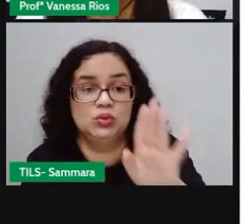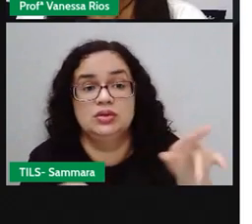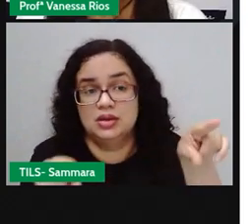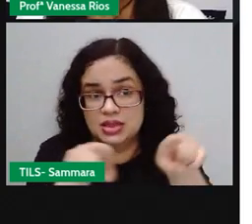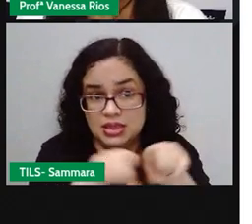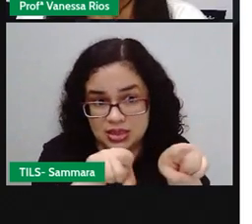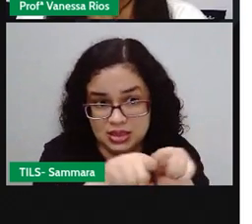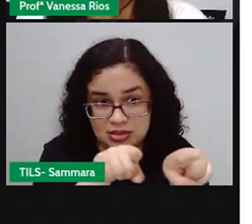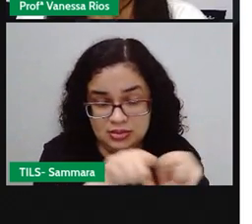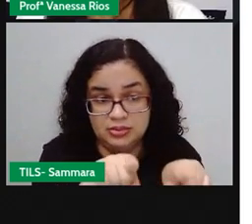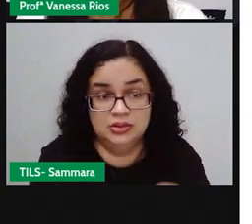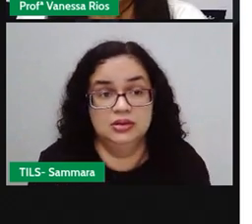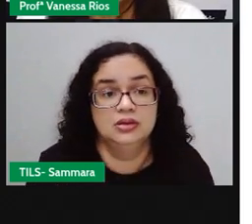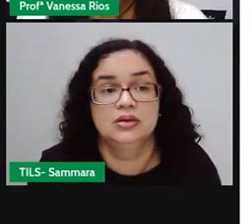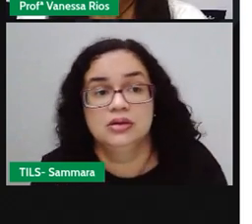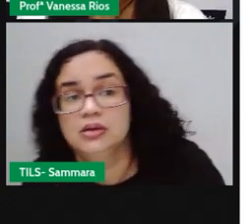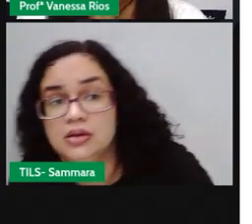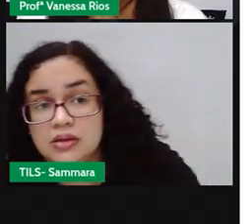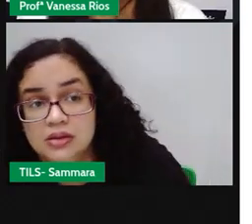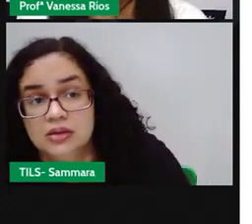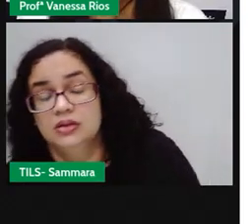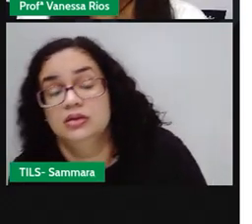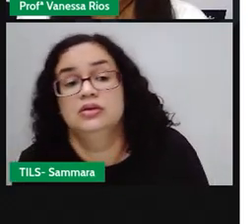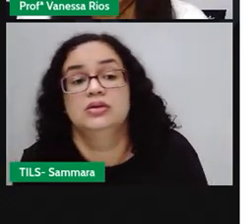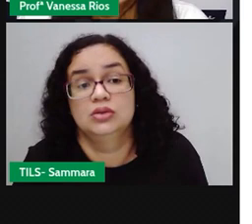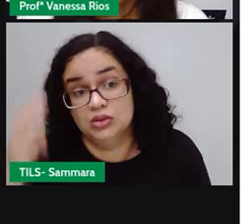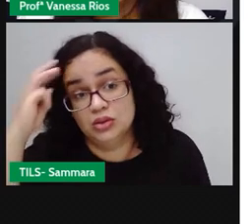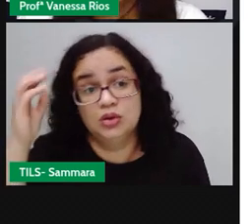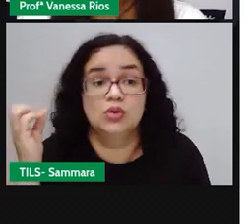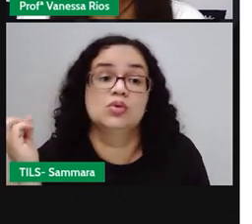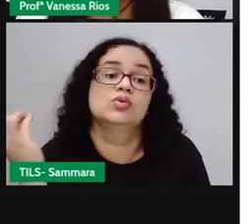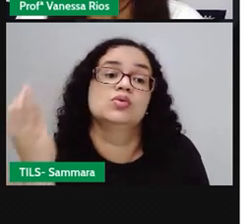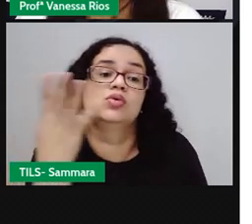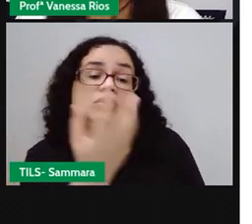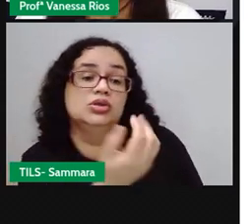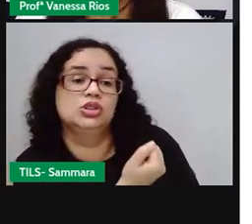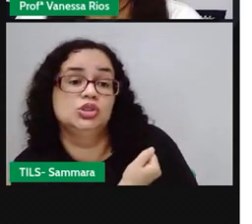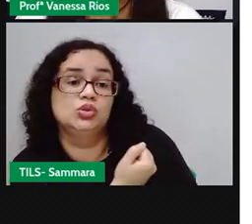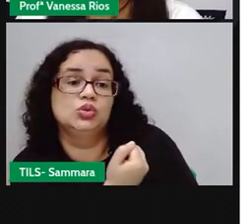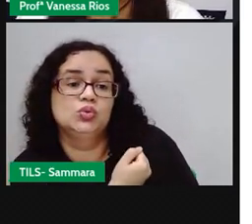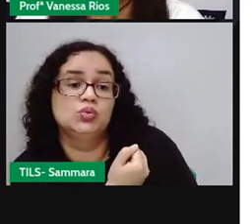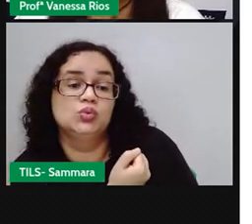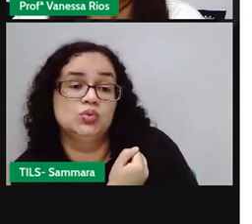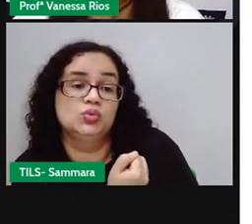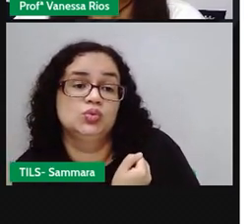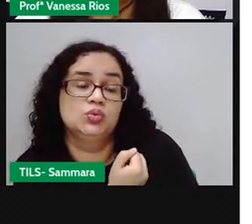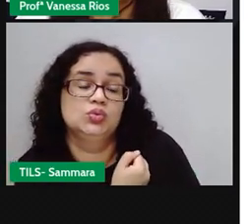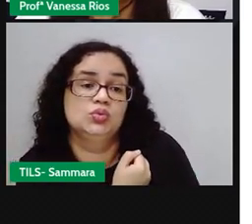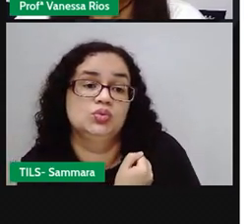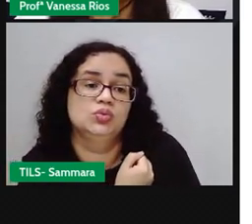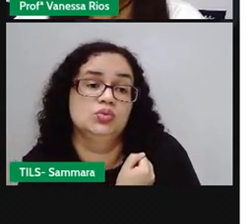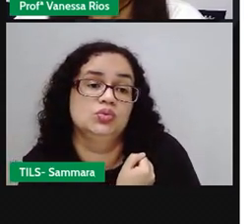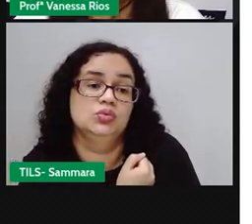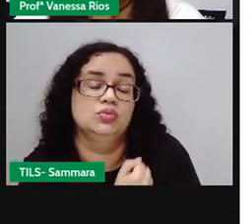na questão da memorização, né? Da contagem dos números. Da própria...